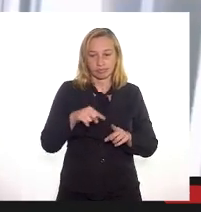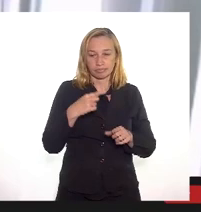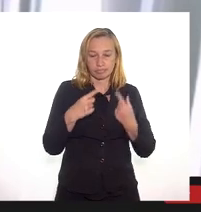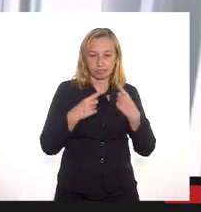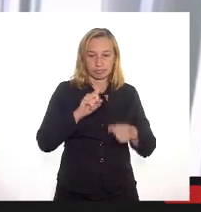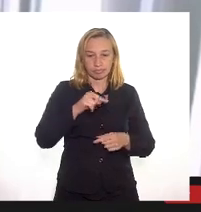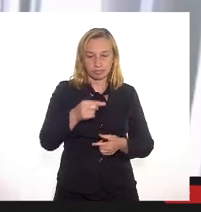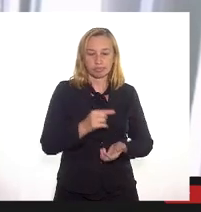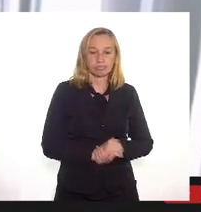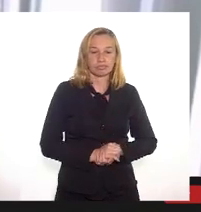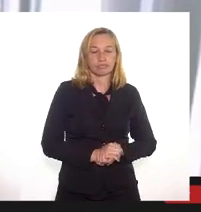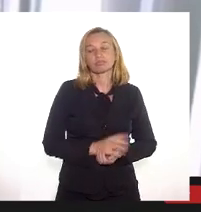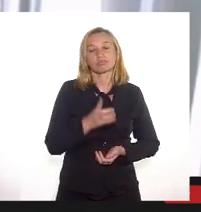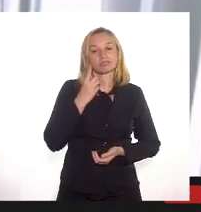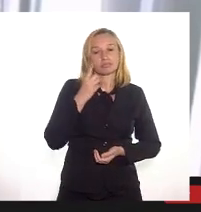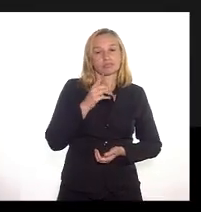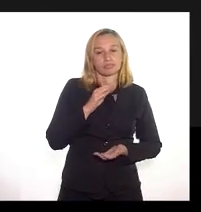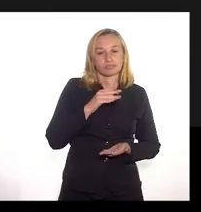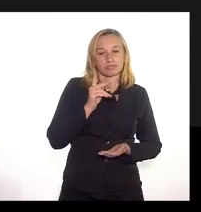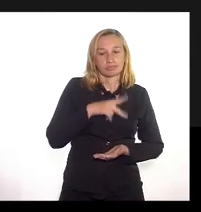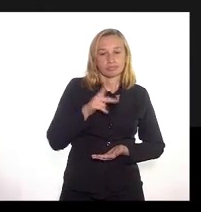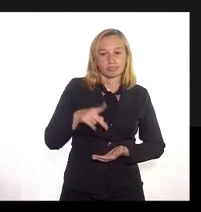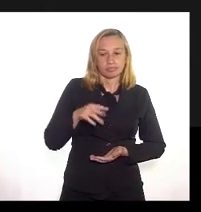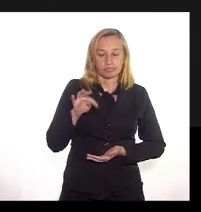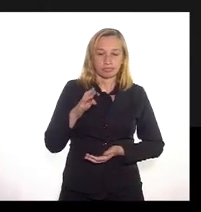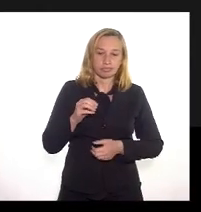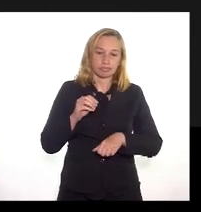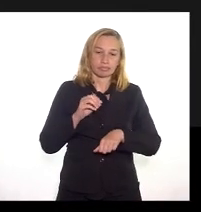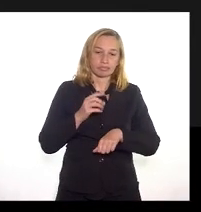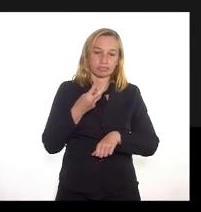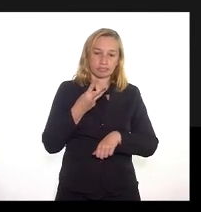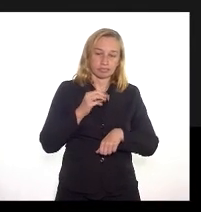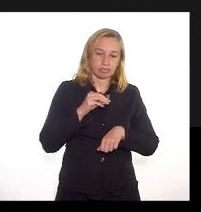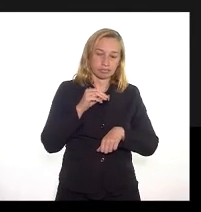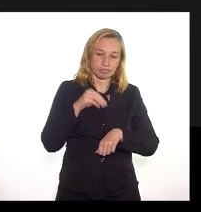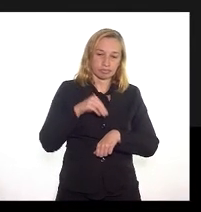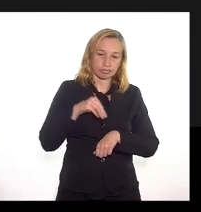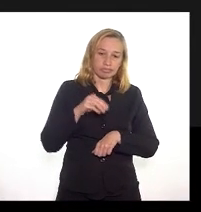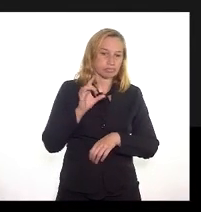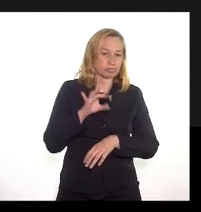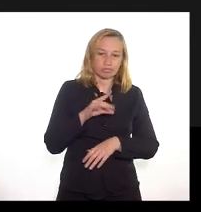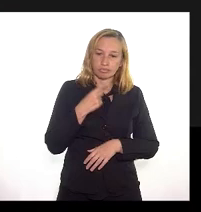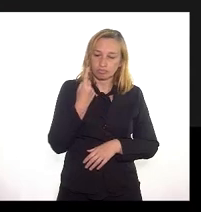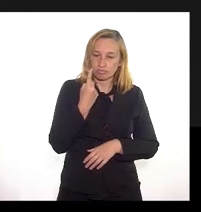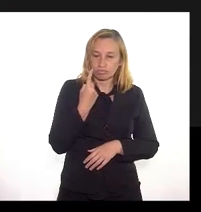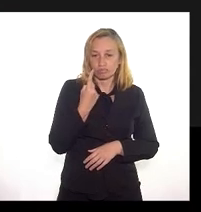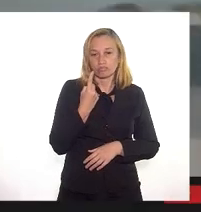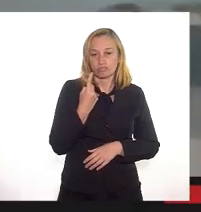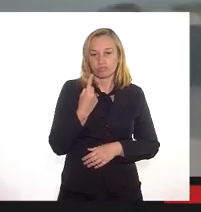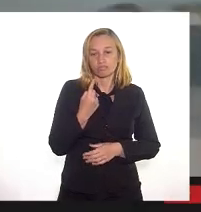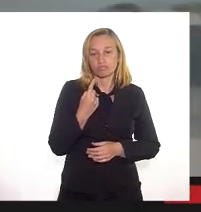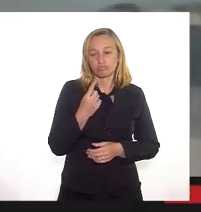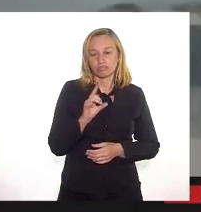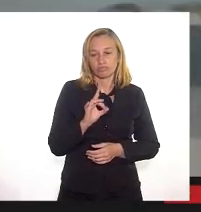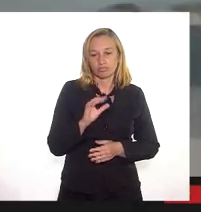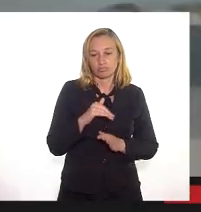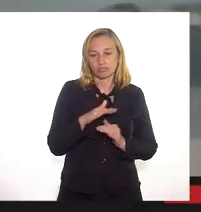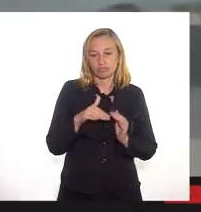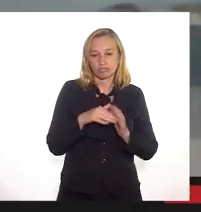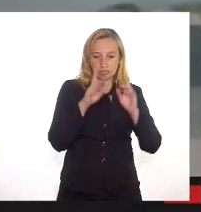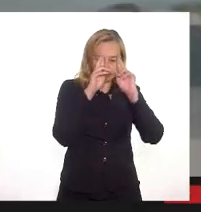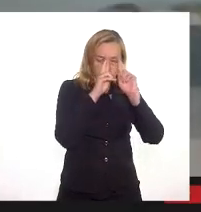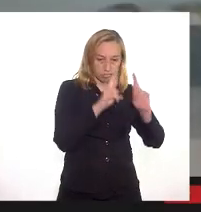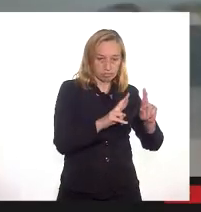Adacto Tony tem a palavra agora por três minutos tá professor tá bom é somente uma colocação aí com todo o